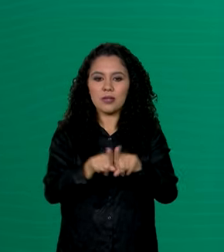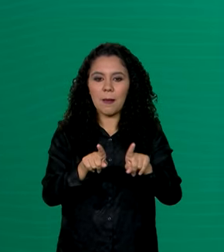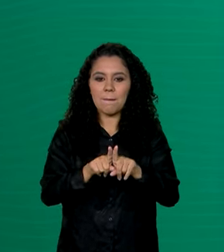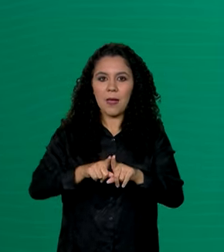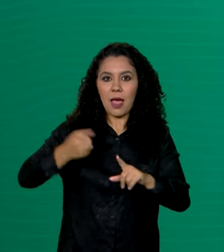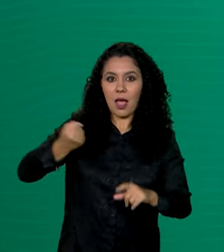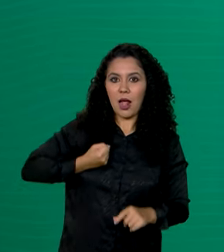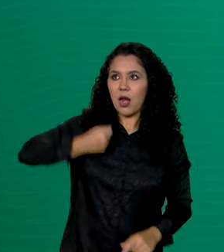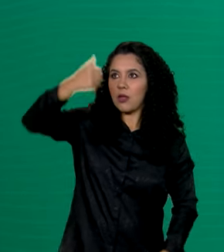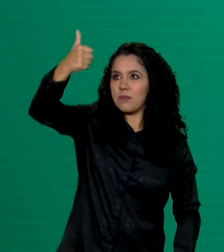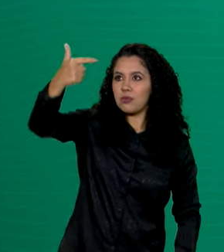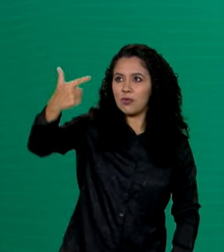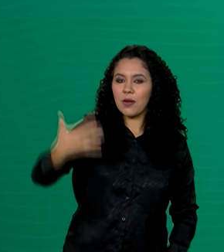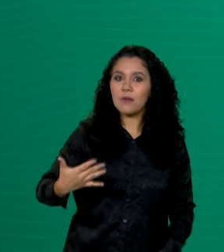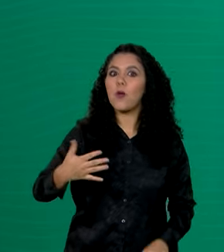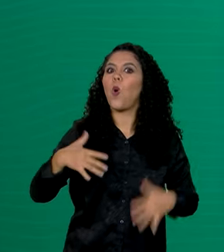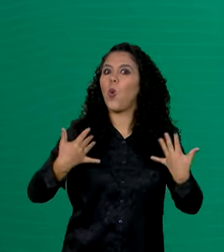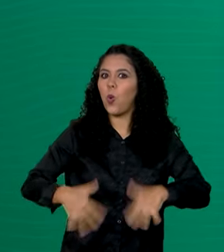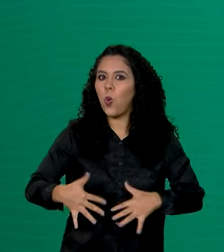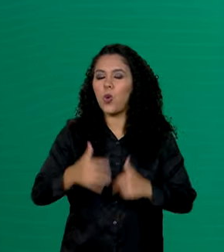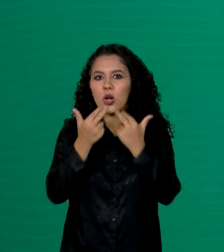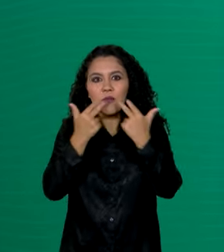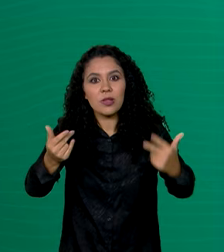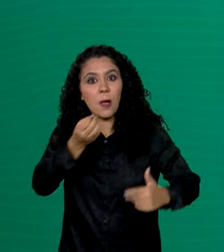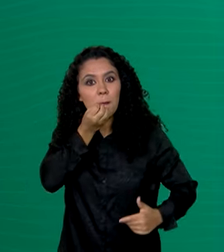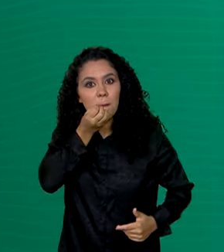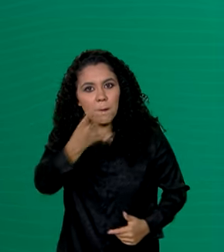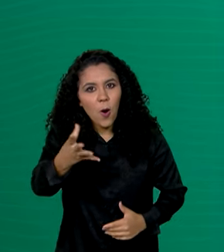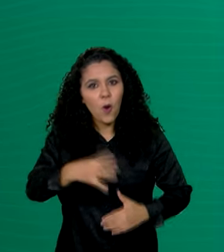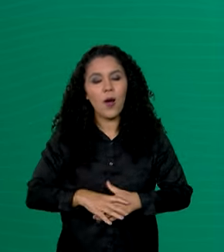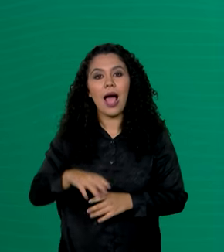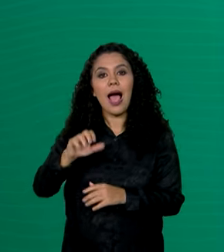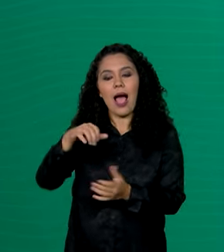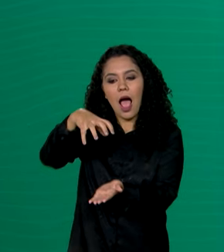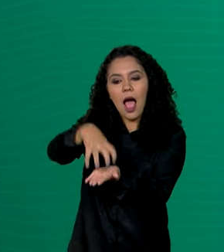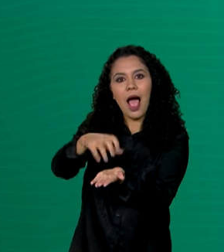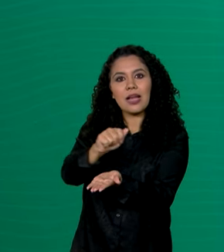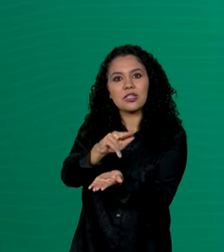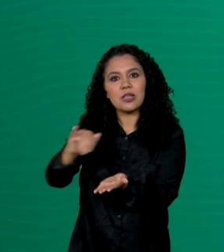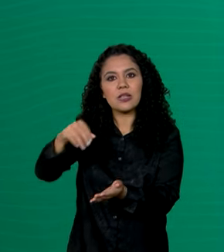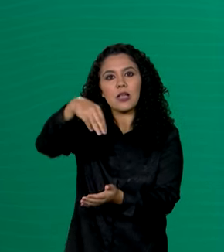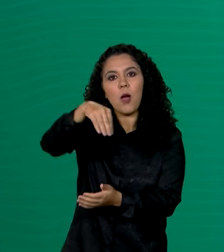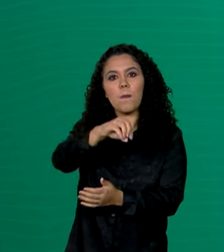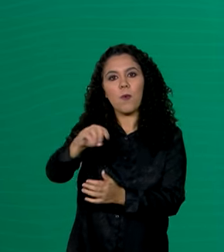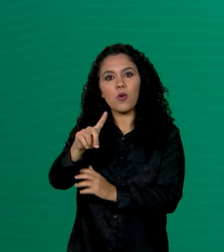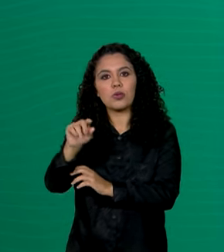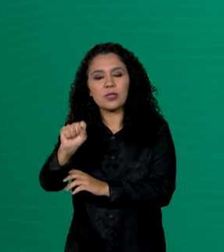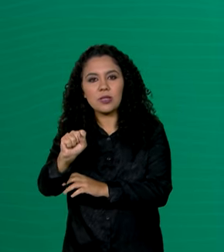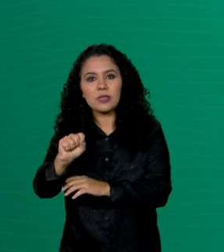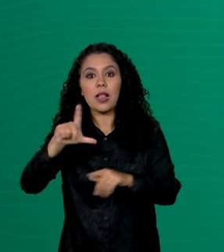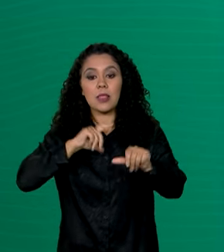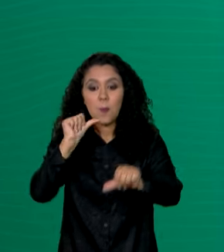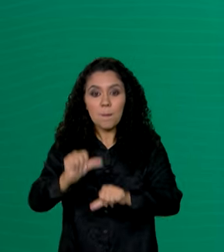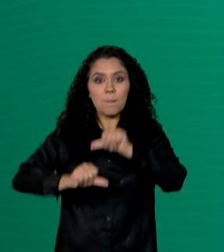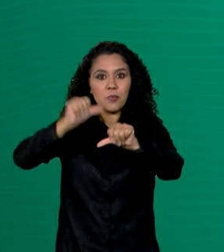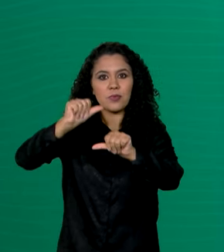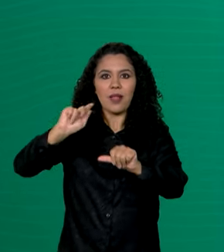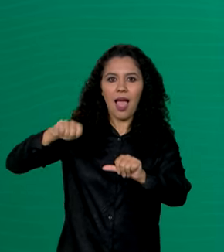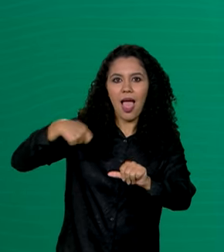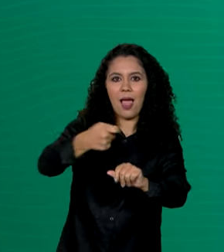Notícia boa na economia. A agência MUDES muda a perspectiva do Brasil para positiva,